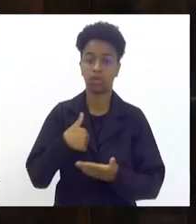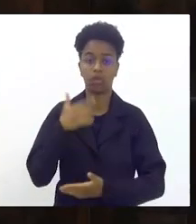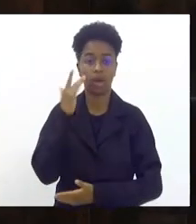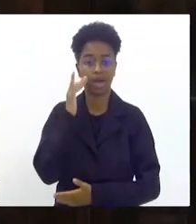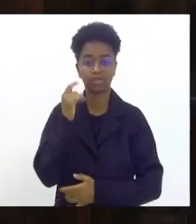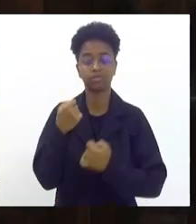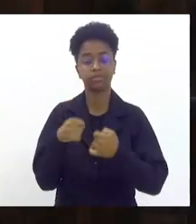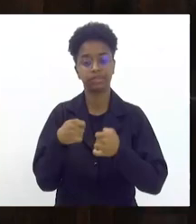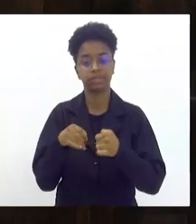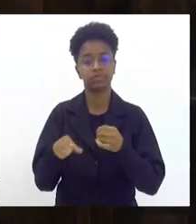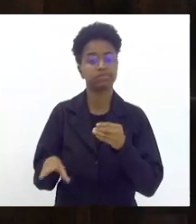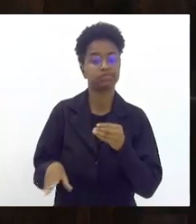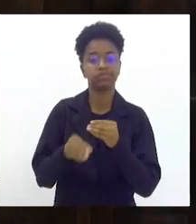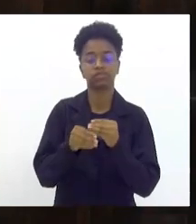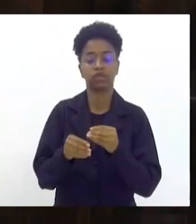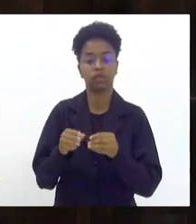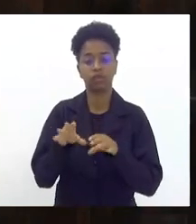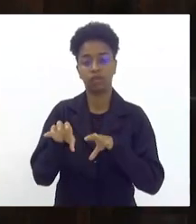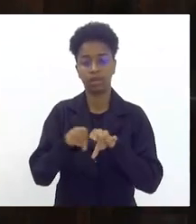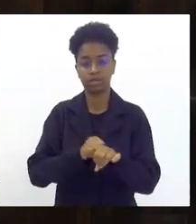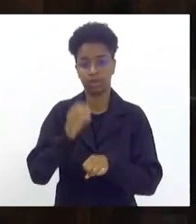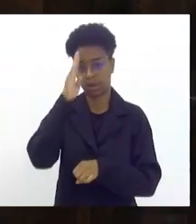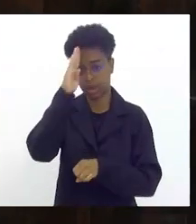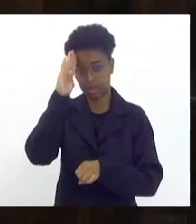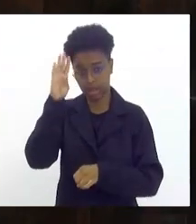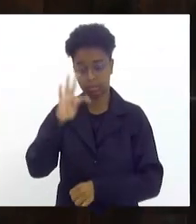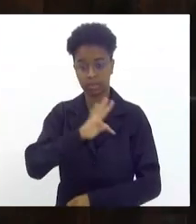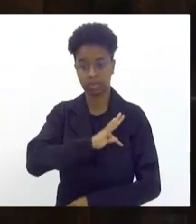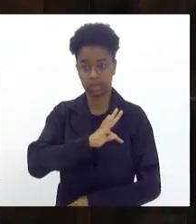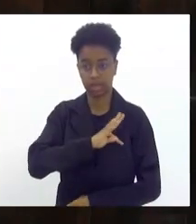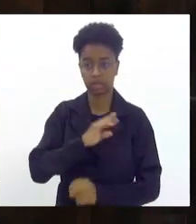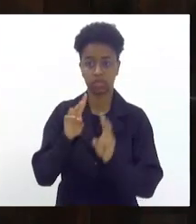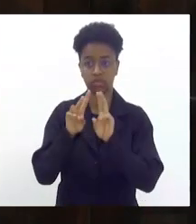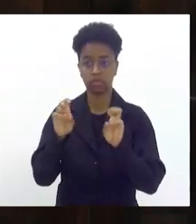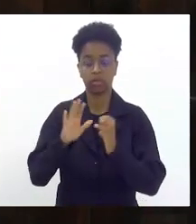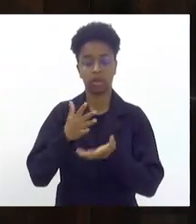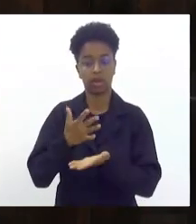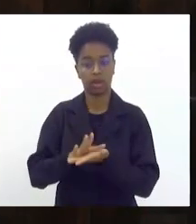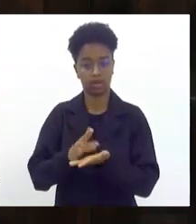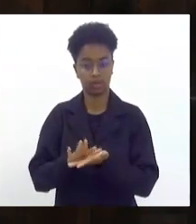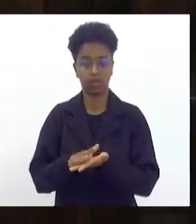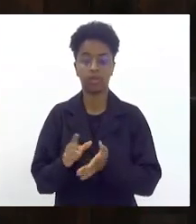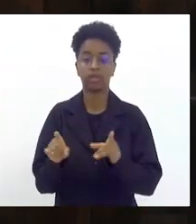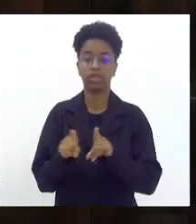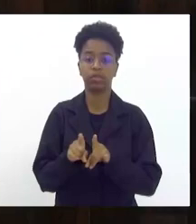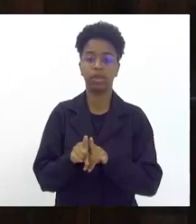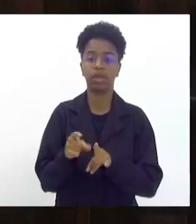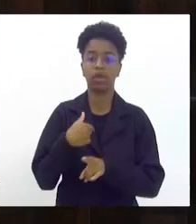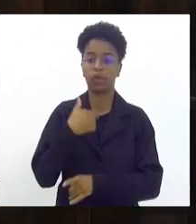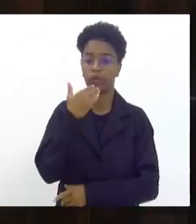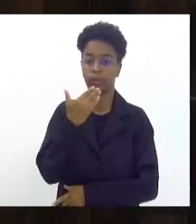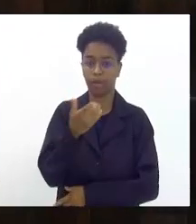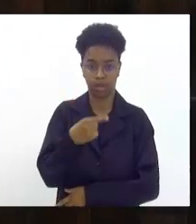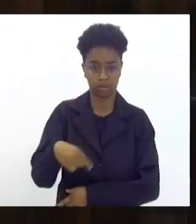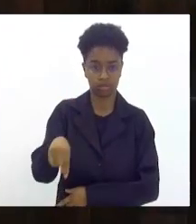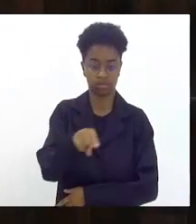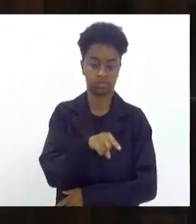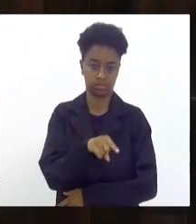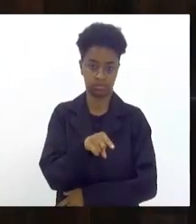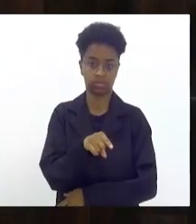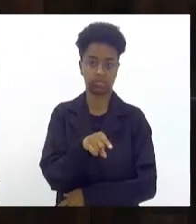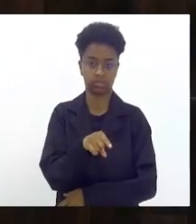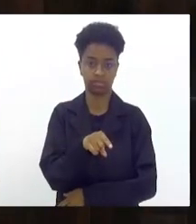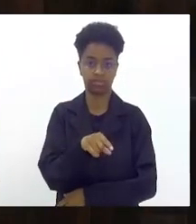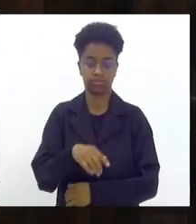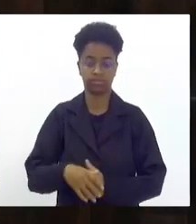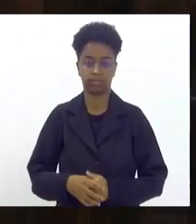a formação acadêmica, técnica, da questão do carnaval. A outra que eu peço aos senhores é,